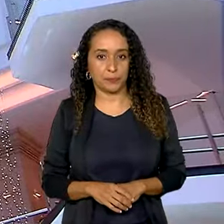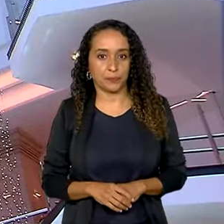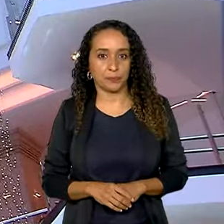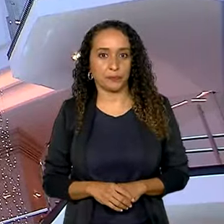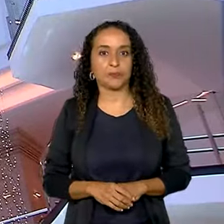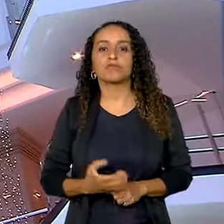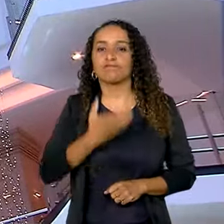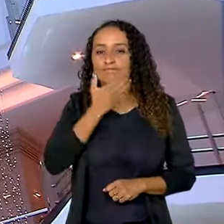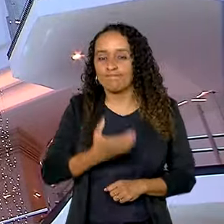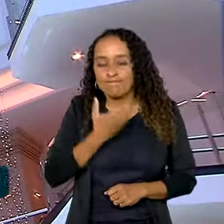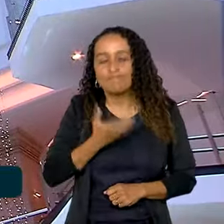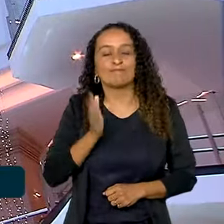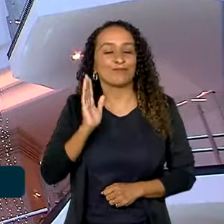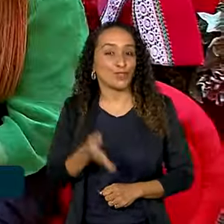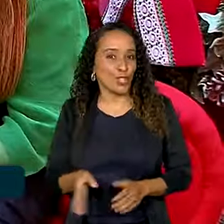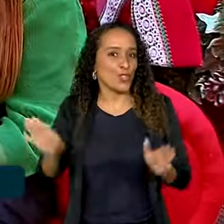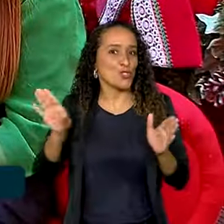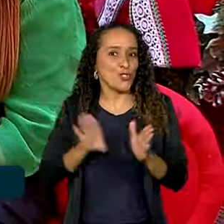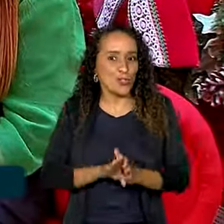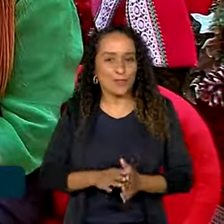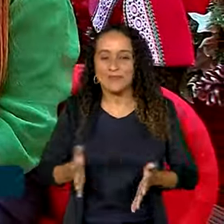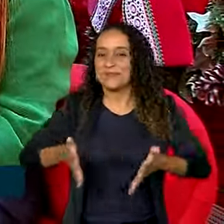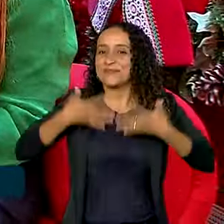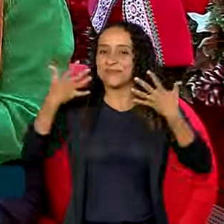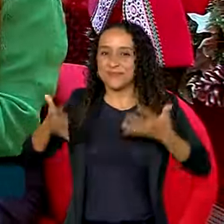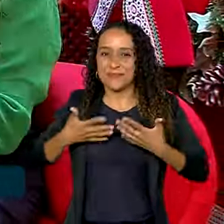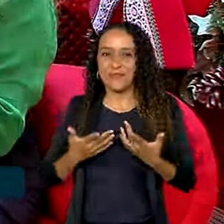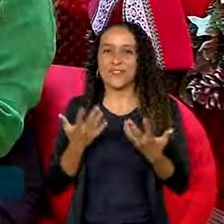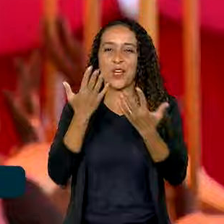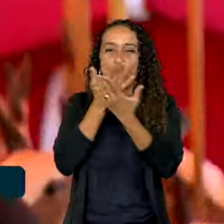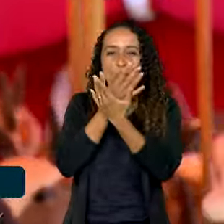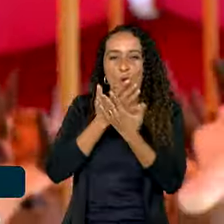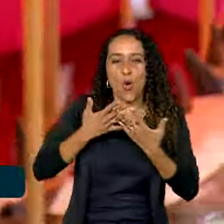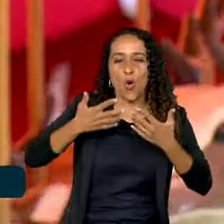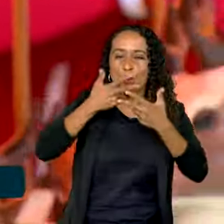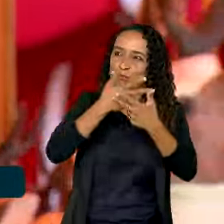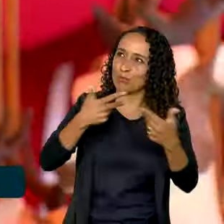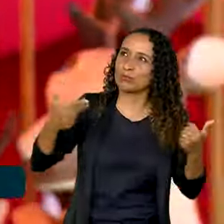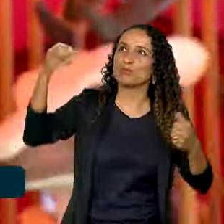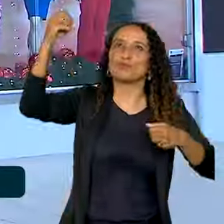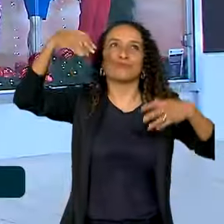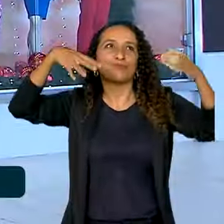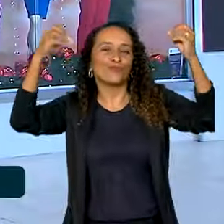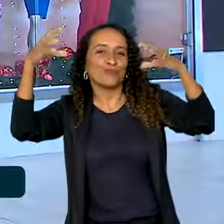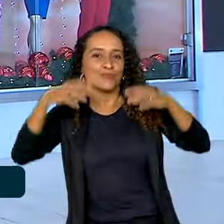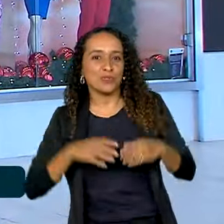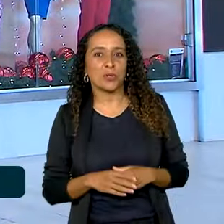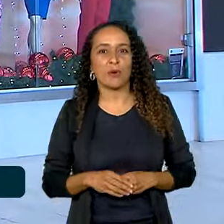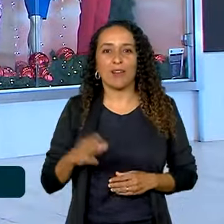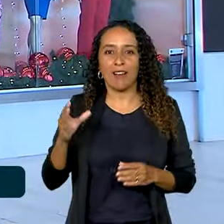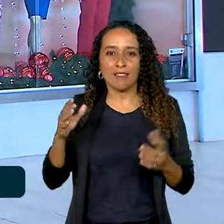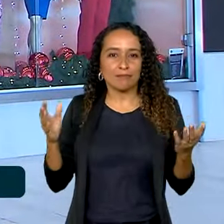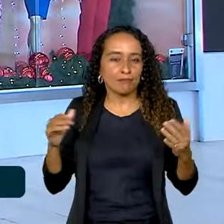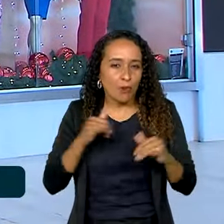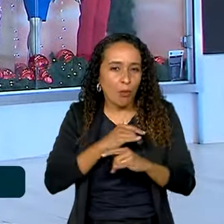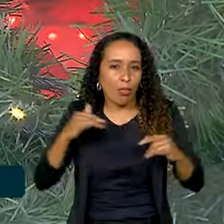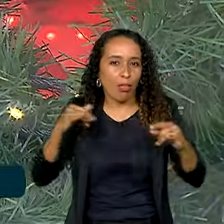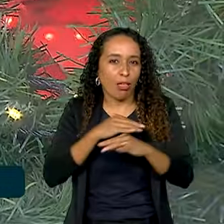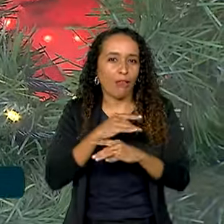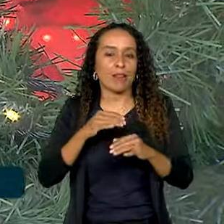Dezembro já chegou e com a alegria das cores, das luzes e o burburinho do comércio,